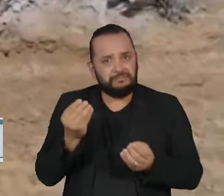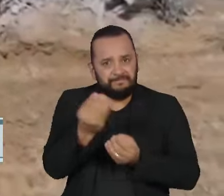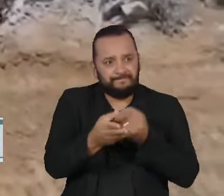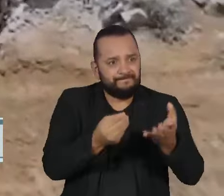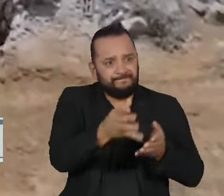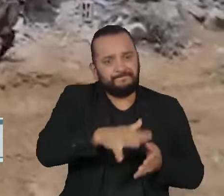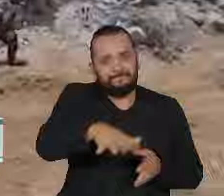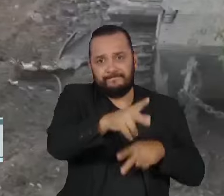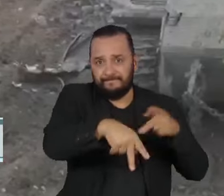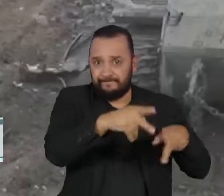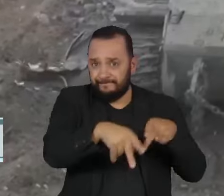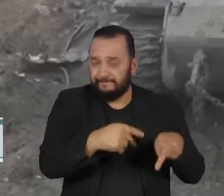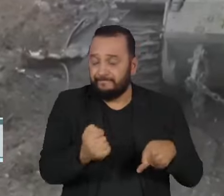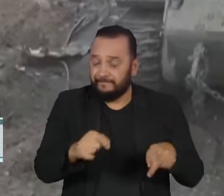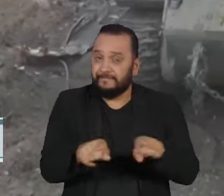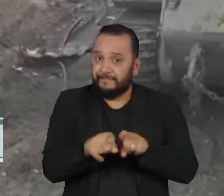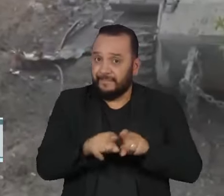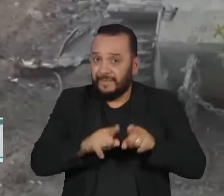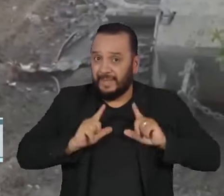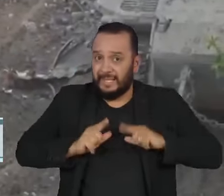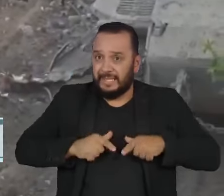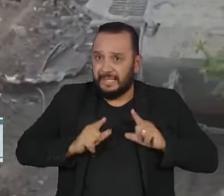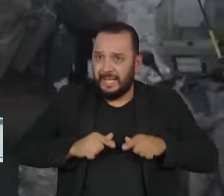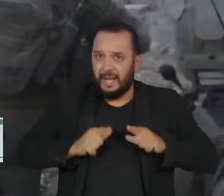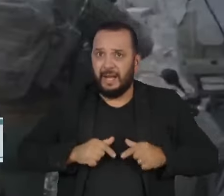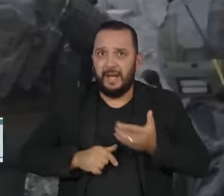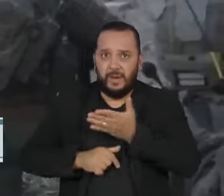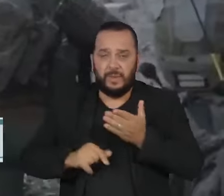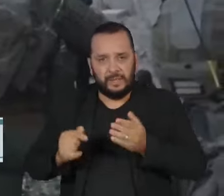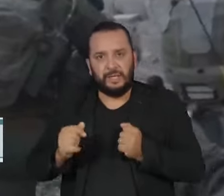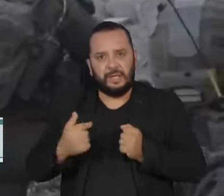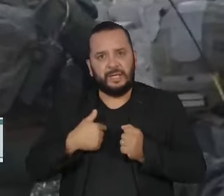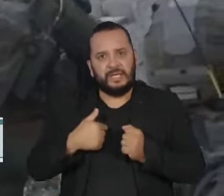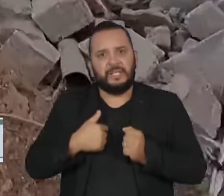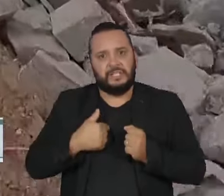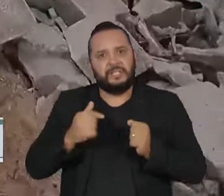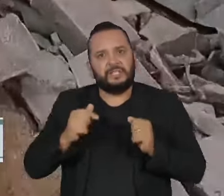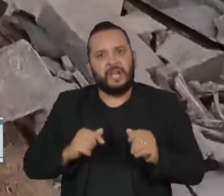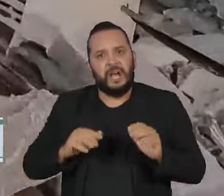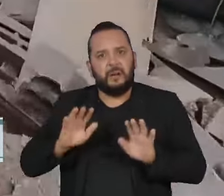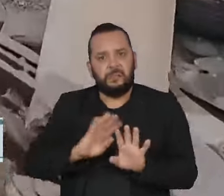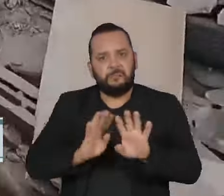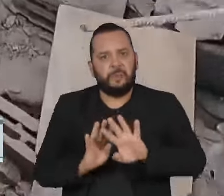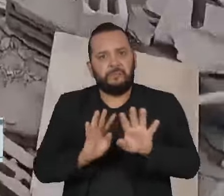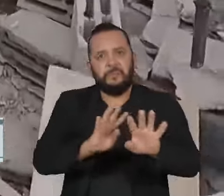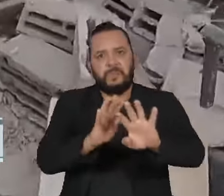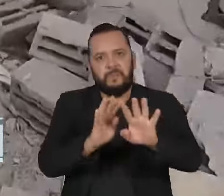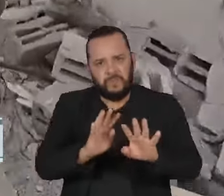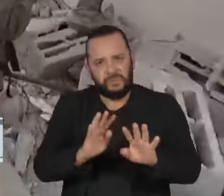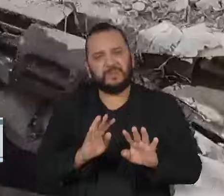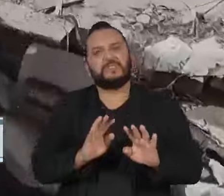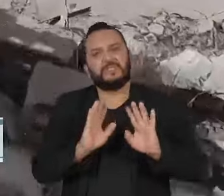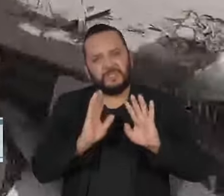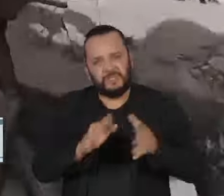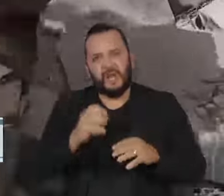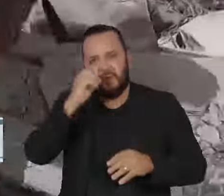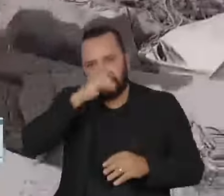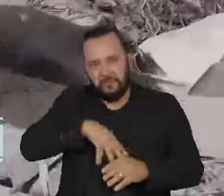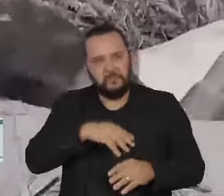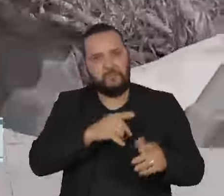de Israel para os palestinos normalize o uso da força. O exército israelense